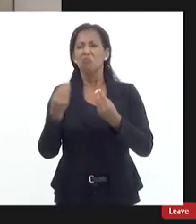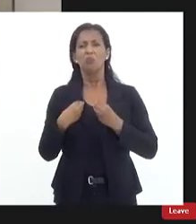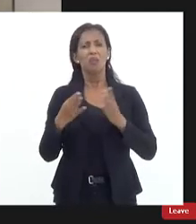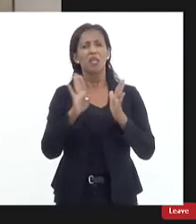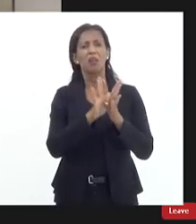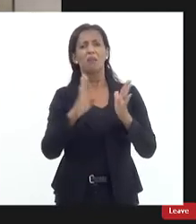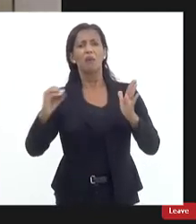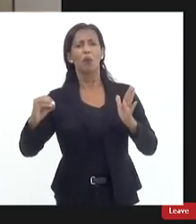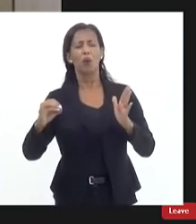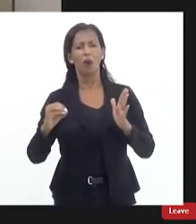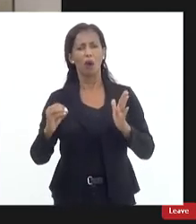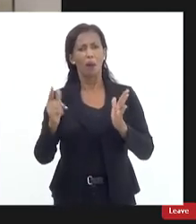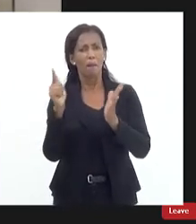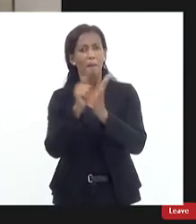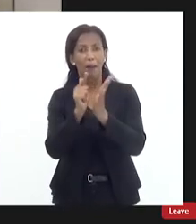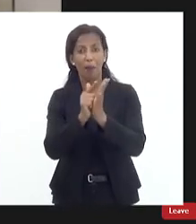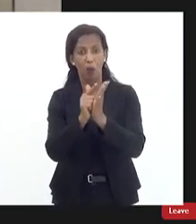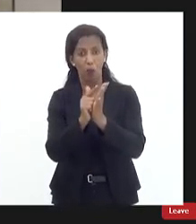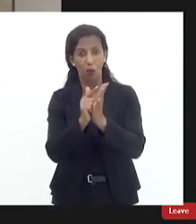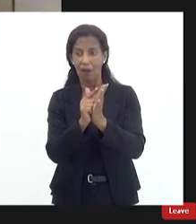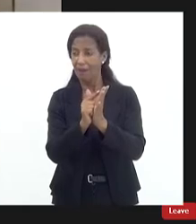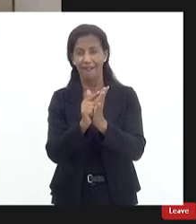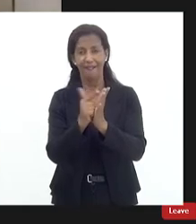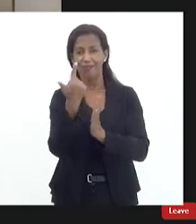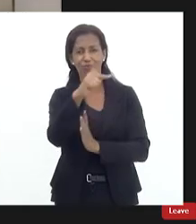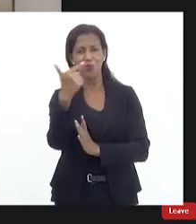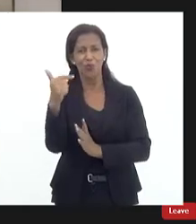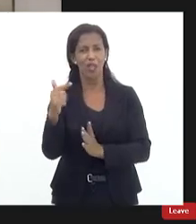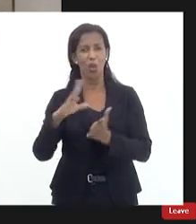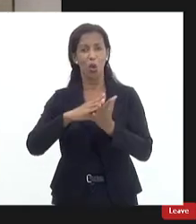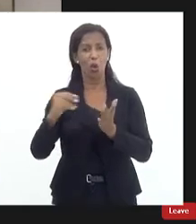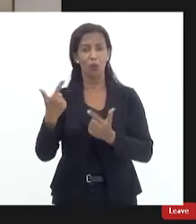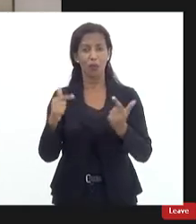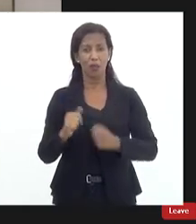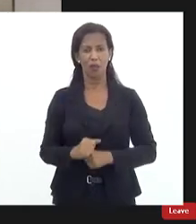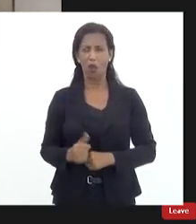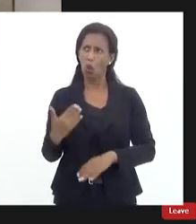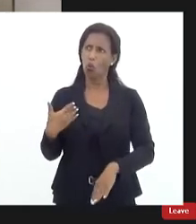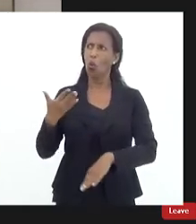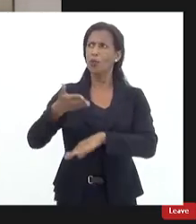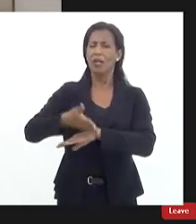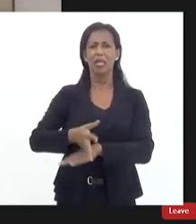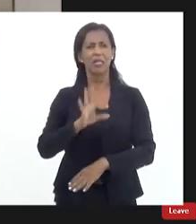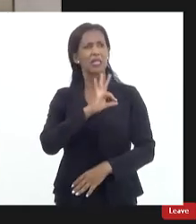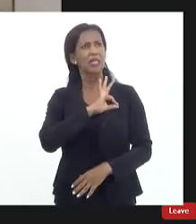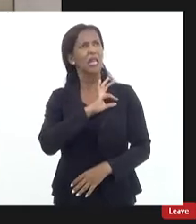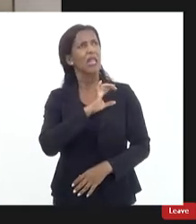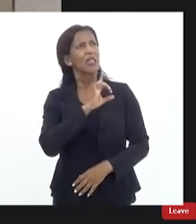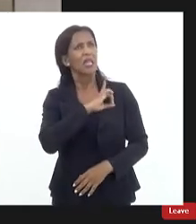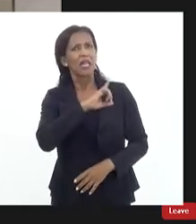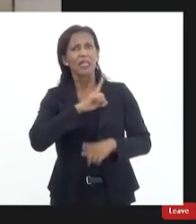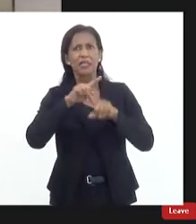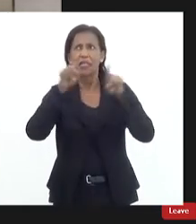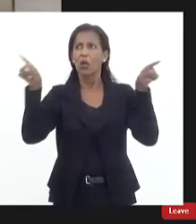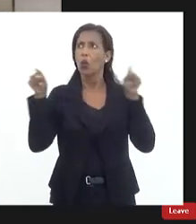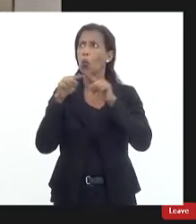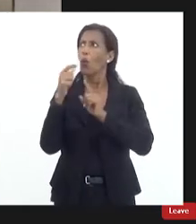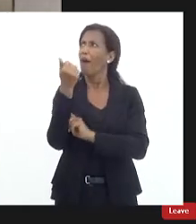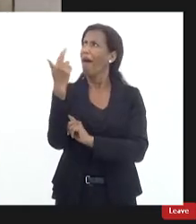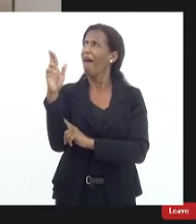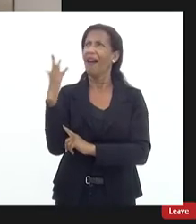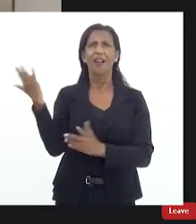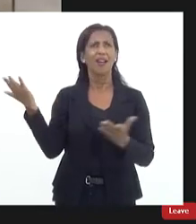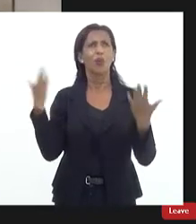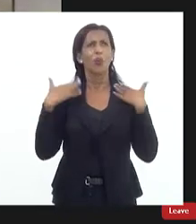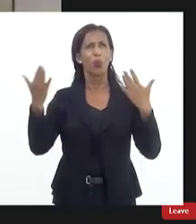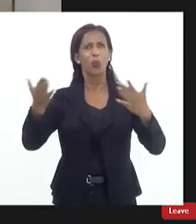papel não tem papel gente você vai na delegacia não tem ar já pensou trabalhar sem ar-condicionado não tem ar-condicionado não tem papel não